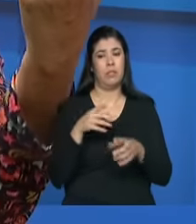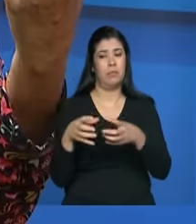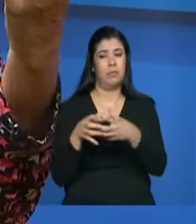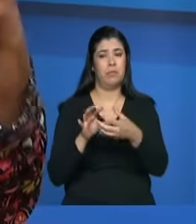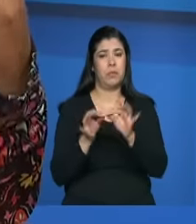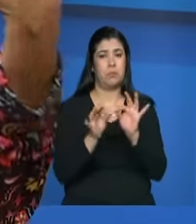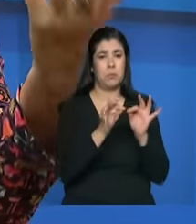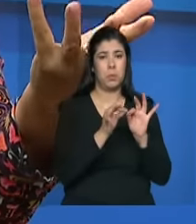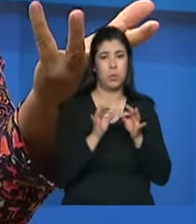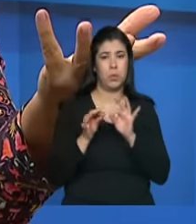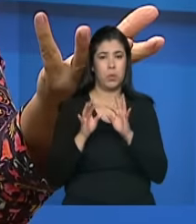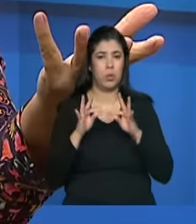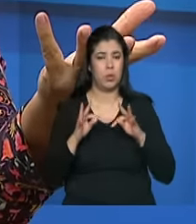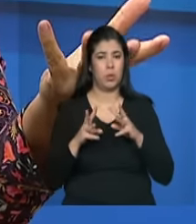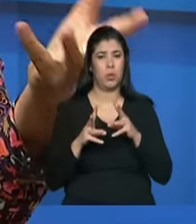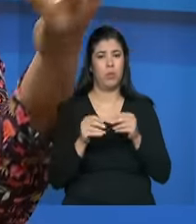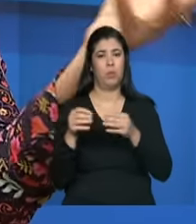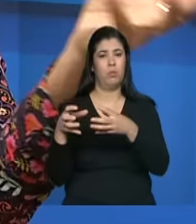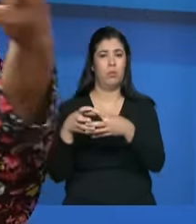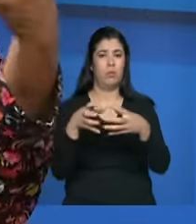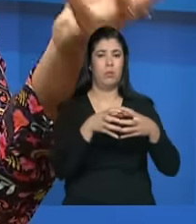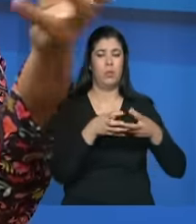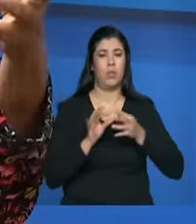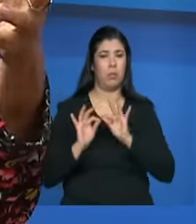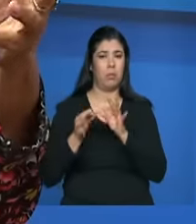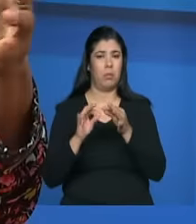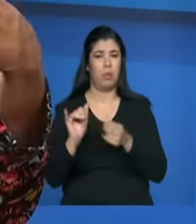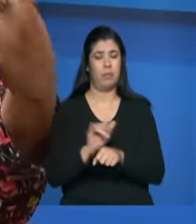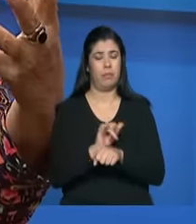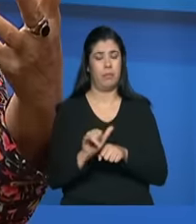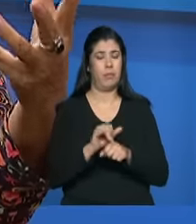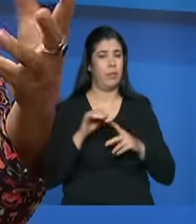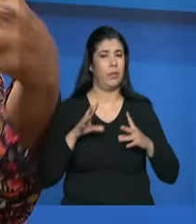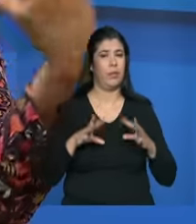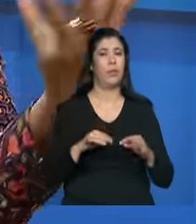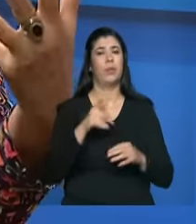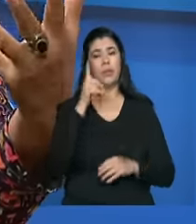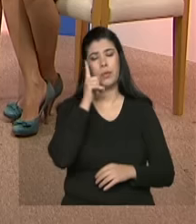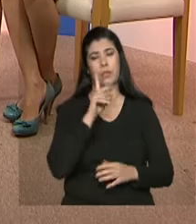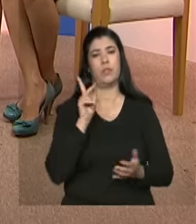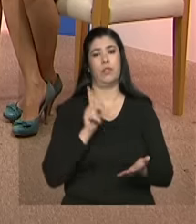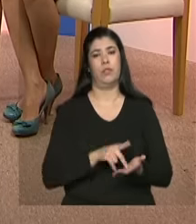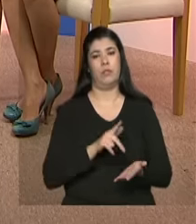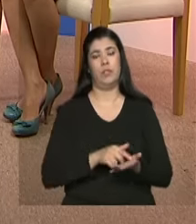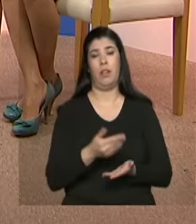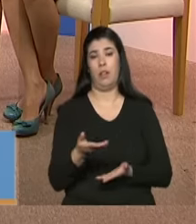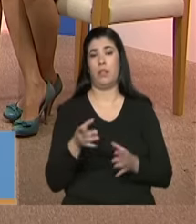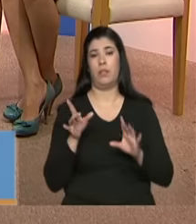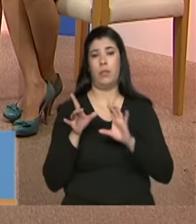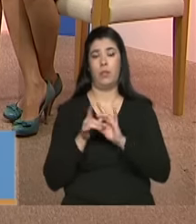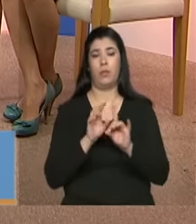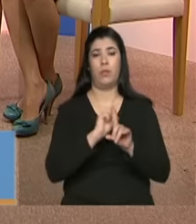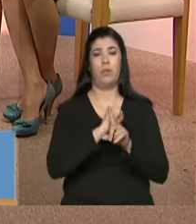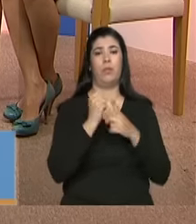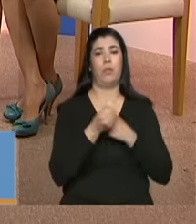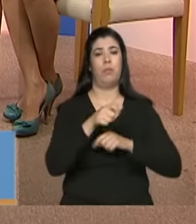forma matriciada todas as equipes de todos os serviços eu acho que isso nesse contexto social ele muda muito a vida das pessoas tem